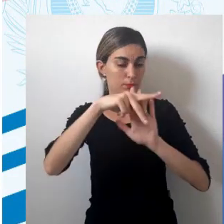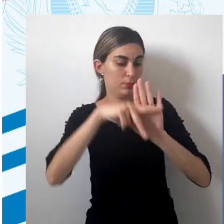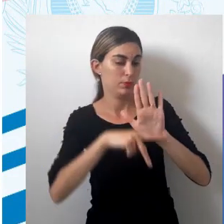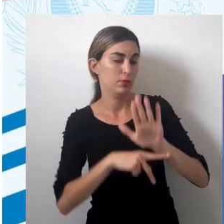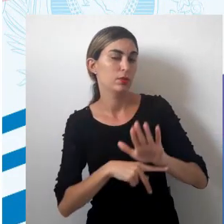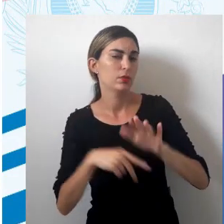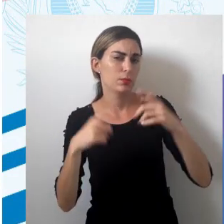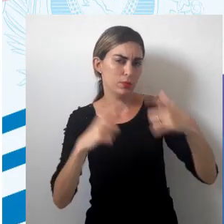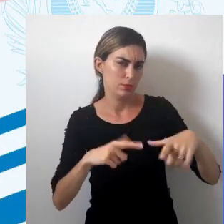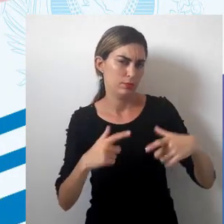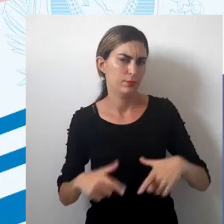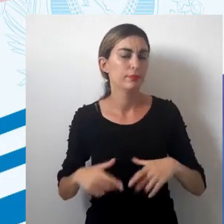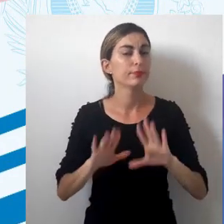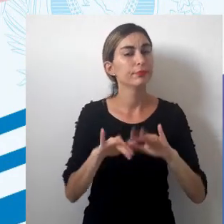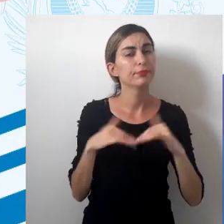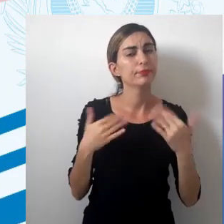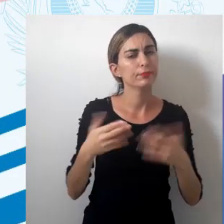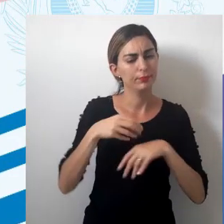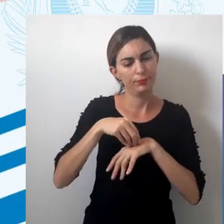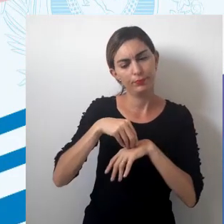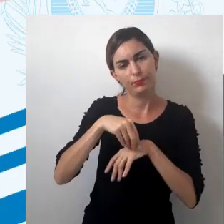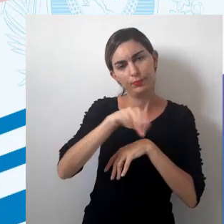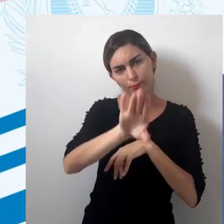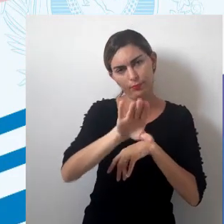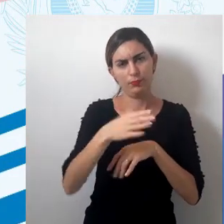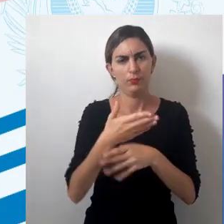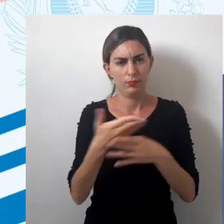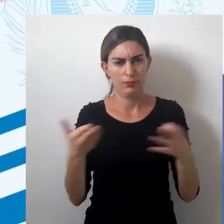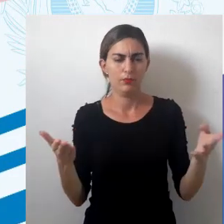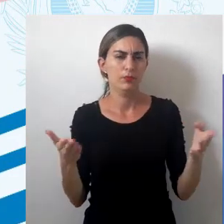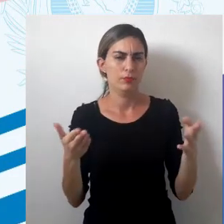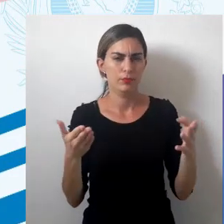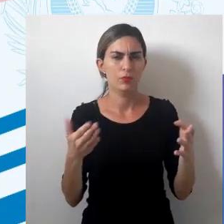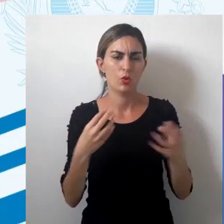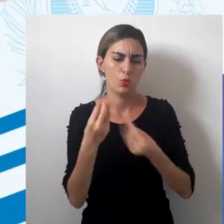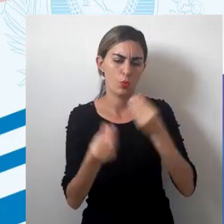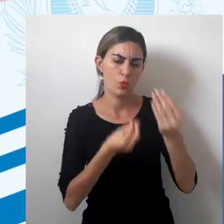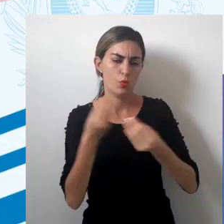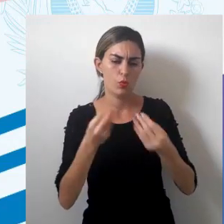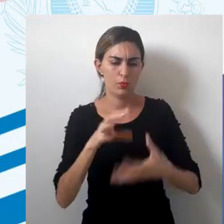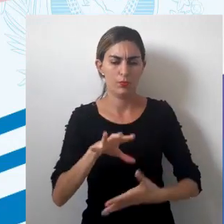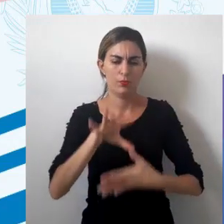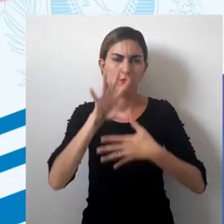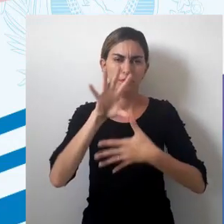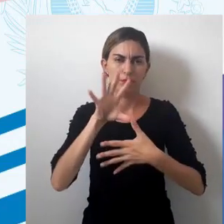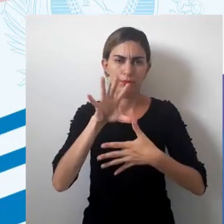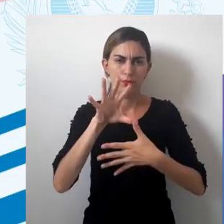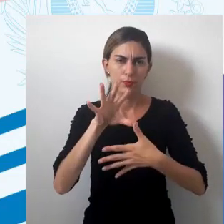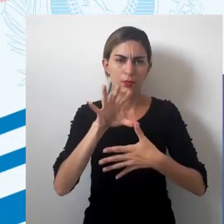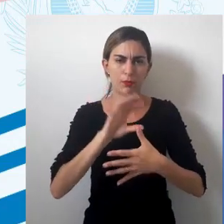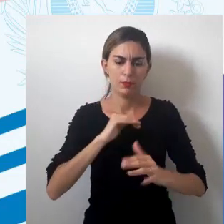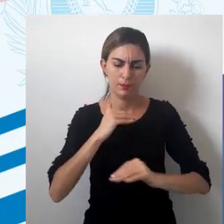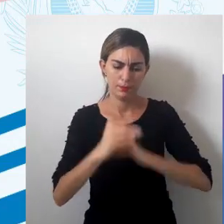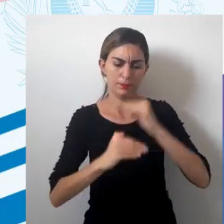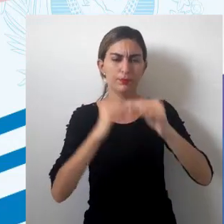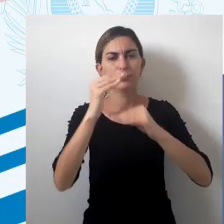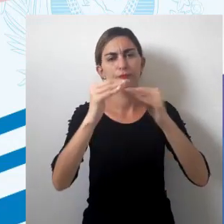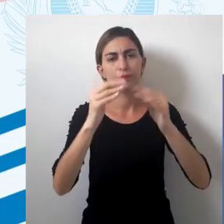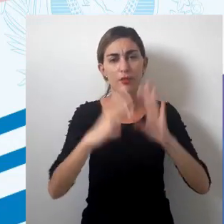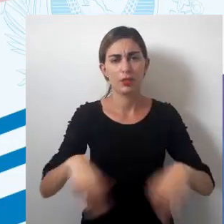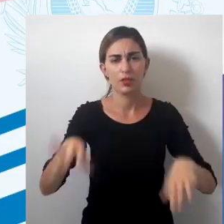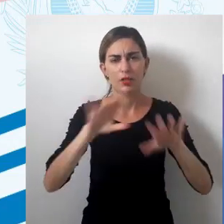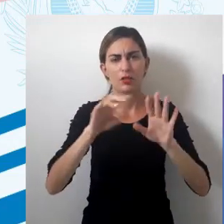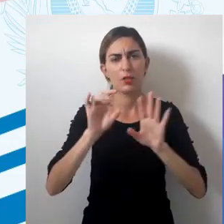planejamento desse espaço. Então, trazendo ainda à tona como o mapa, ele está evoluindo,